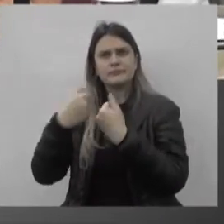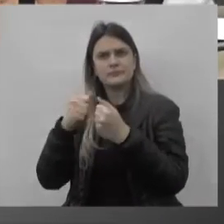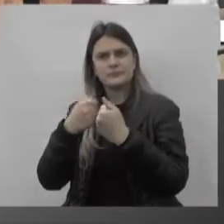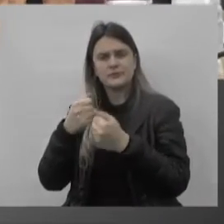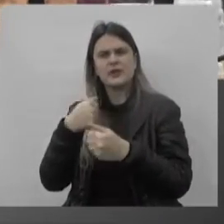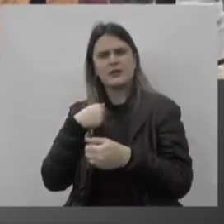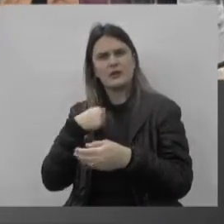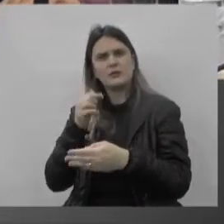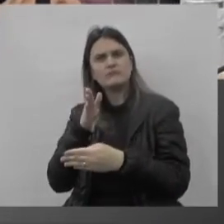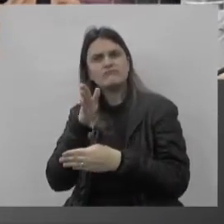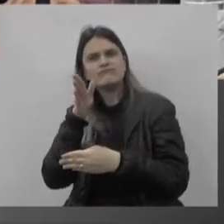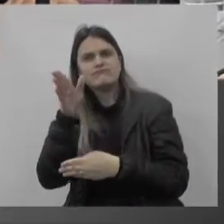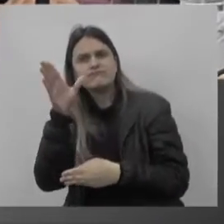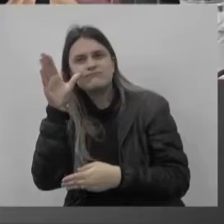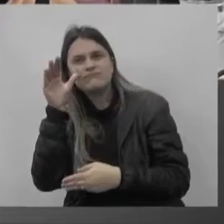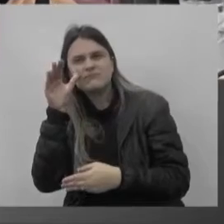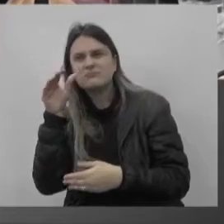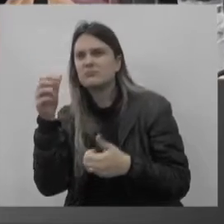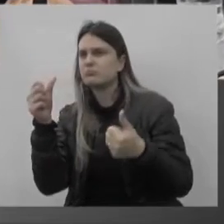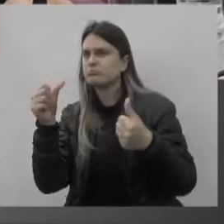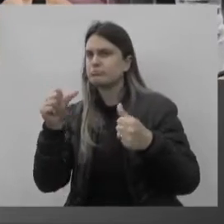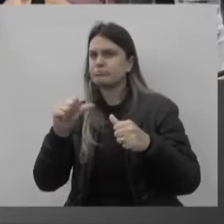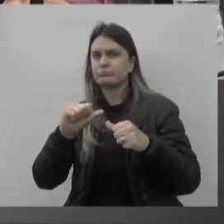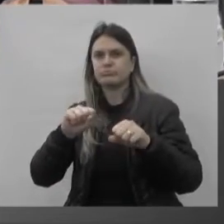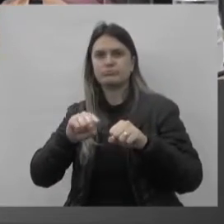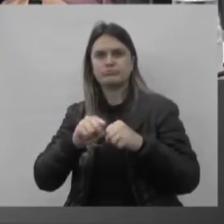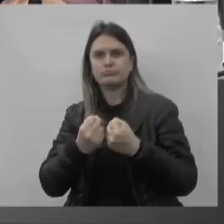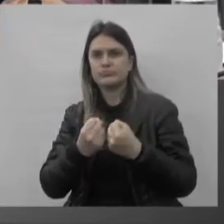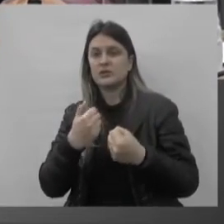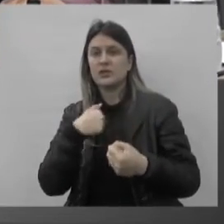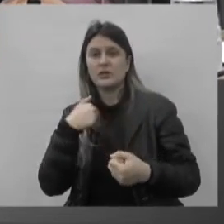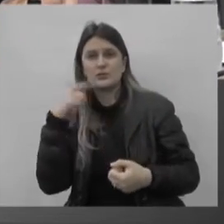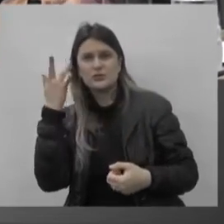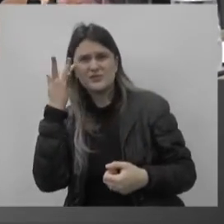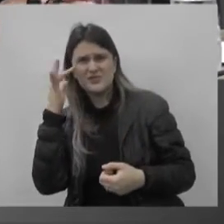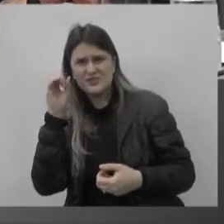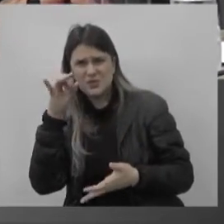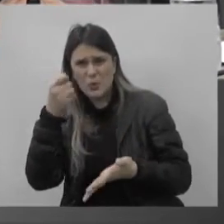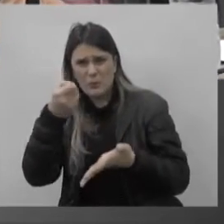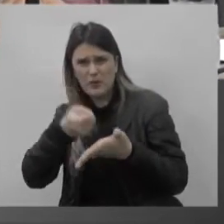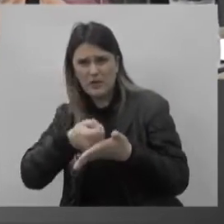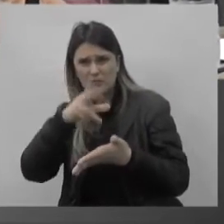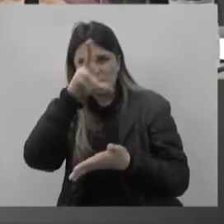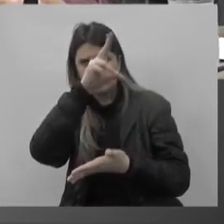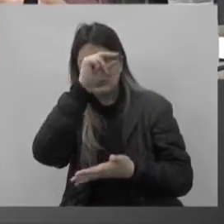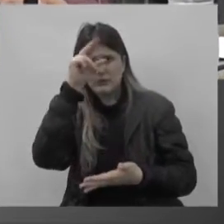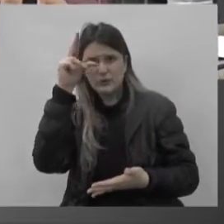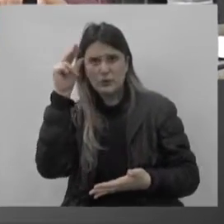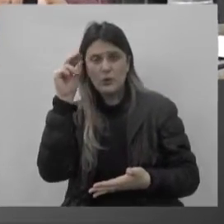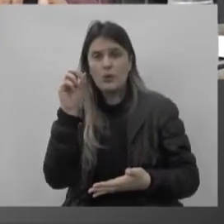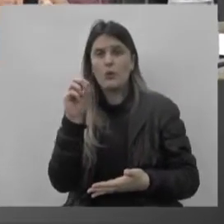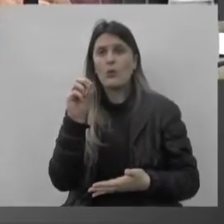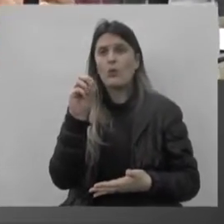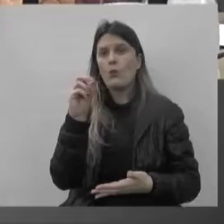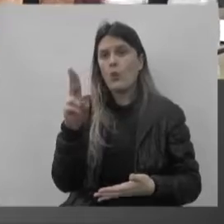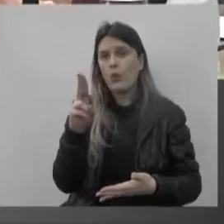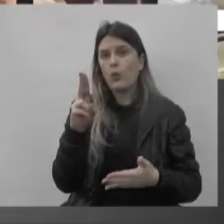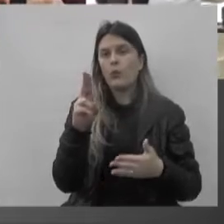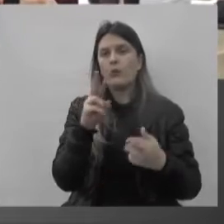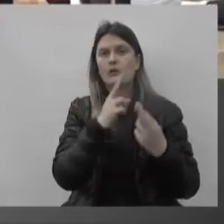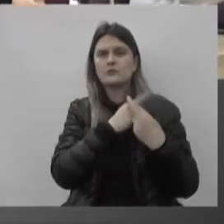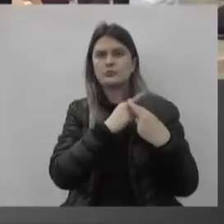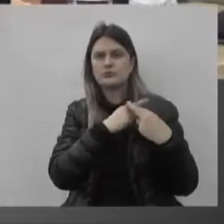solicitar para o Executivo, nos banheiros do terminal, eu dei uma